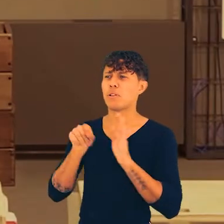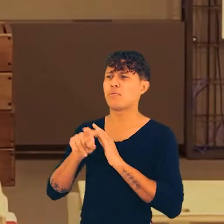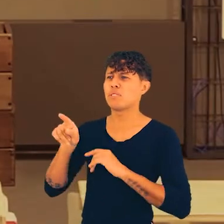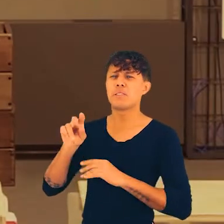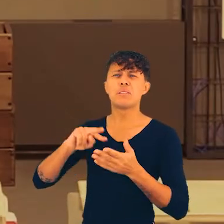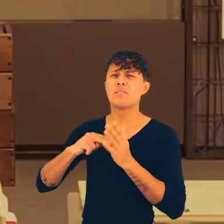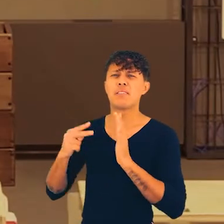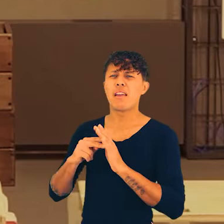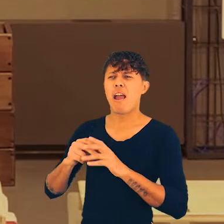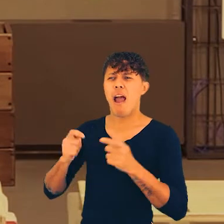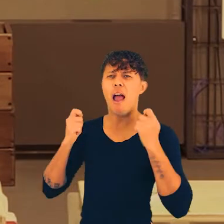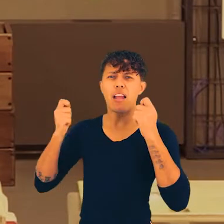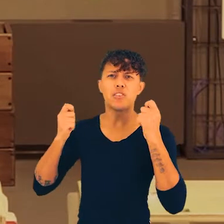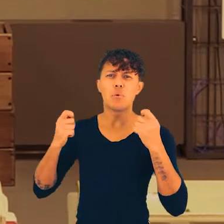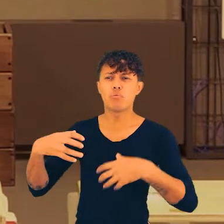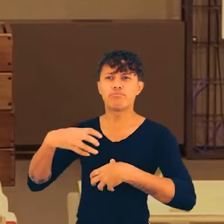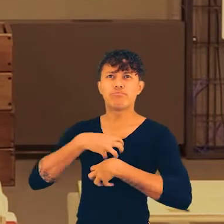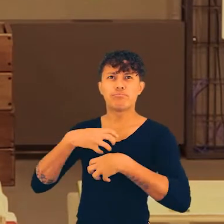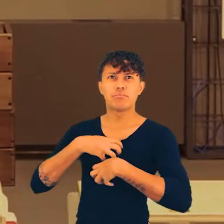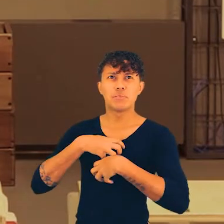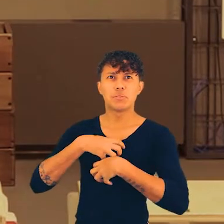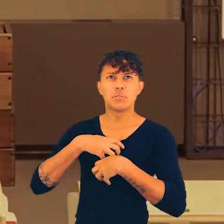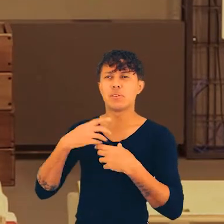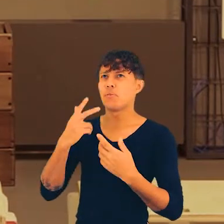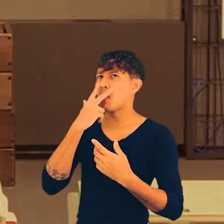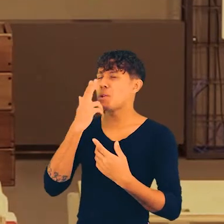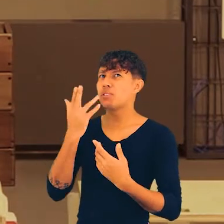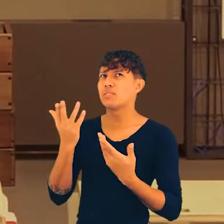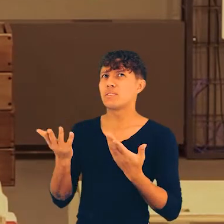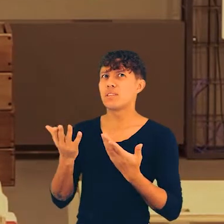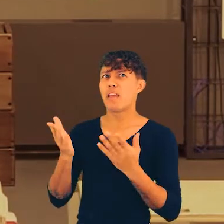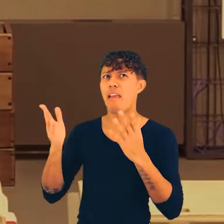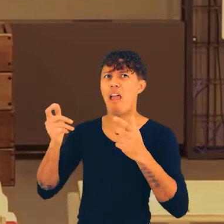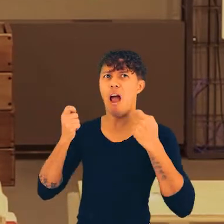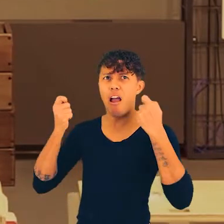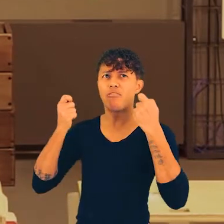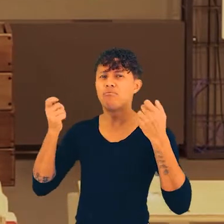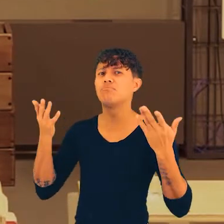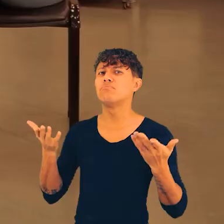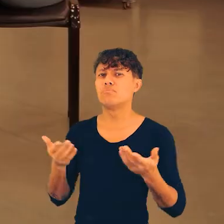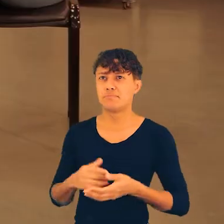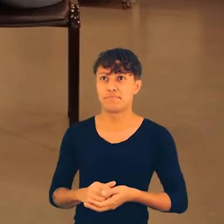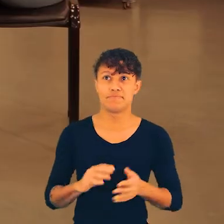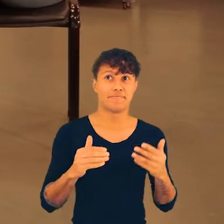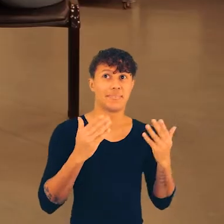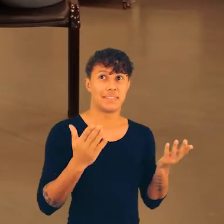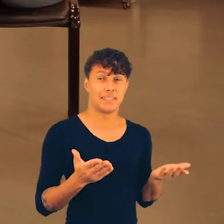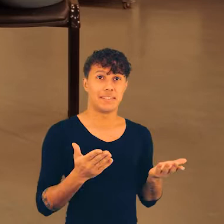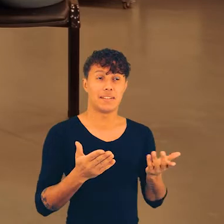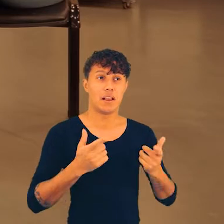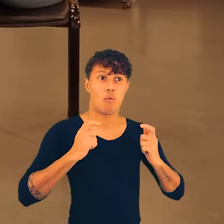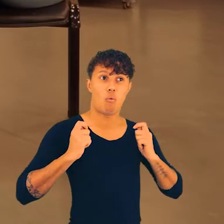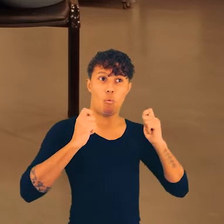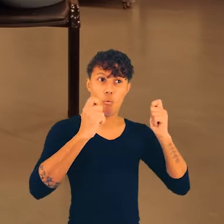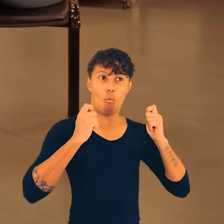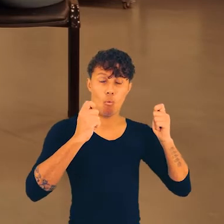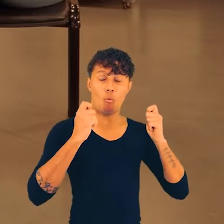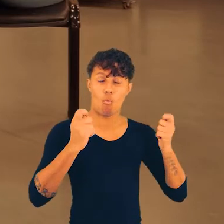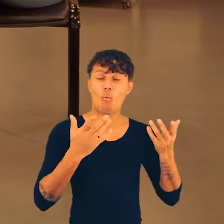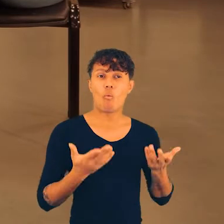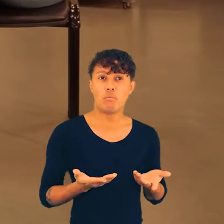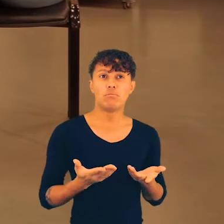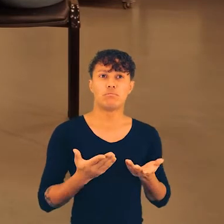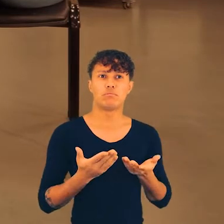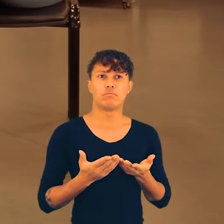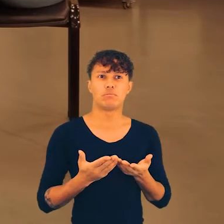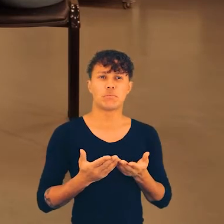o que é ativismo e qual o comportamento que é ideal, assim, para ser considerado um ativista? Ó, o ativismo